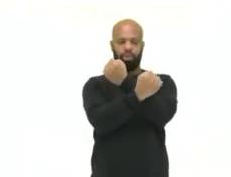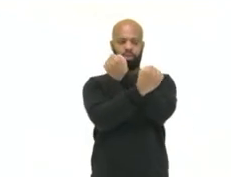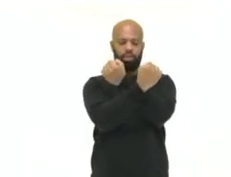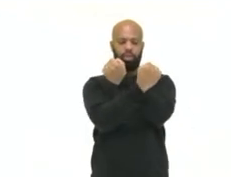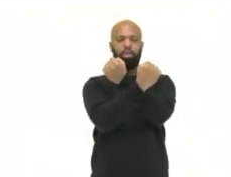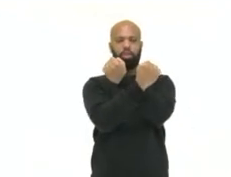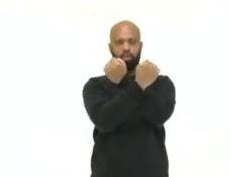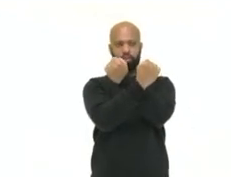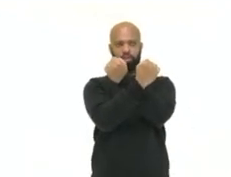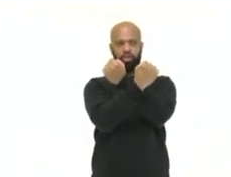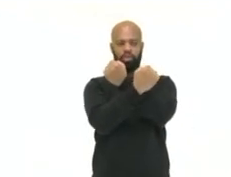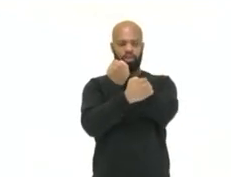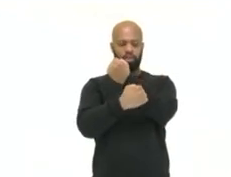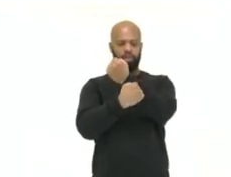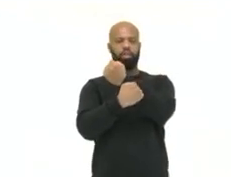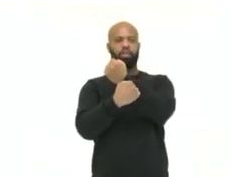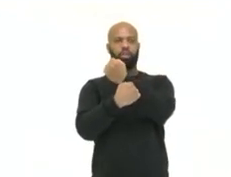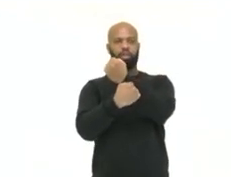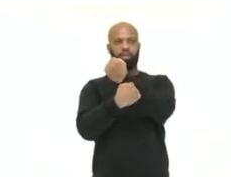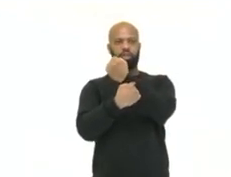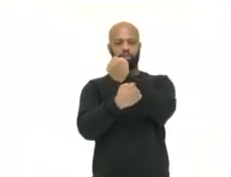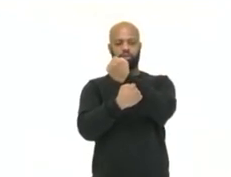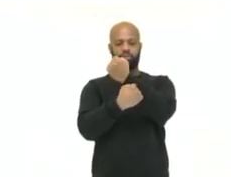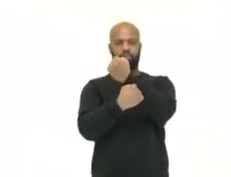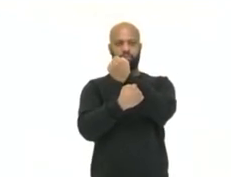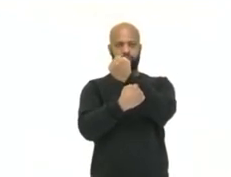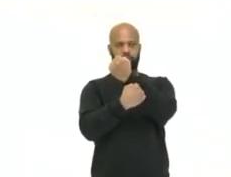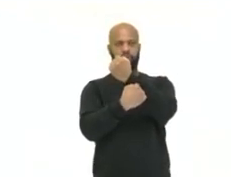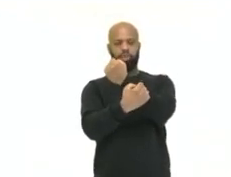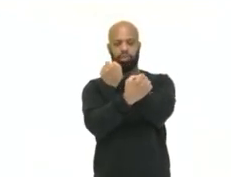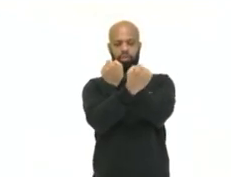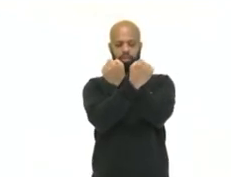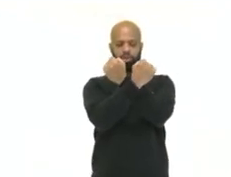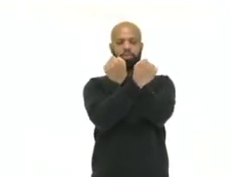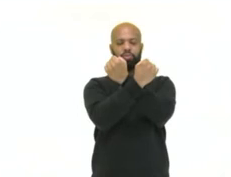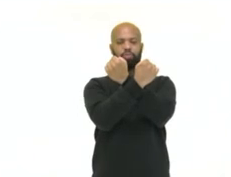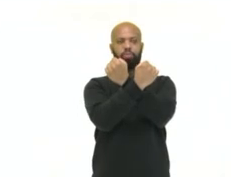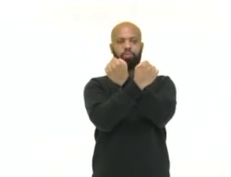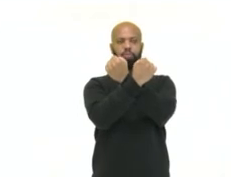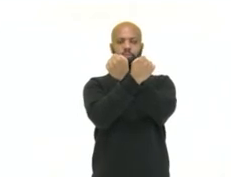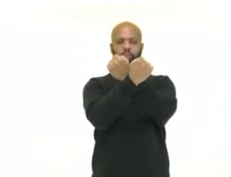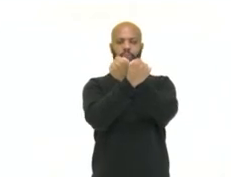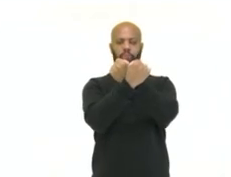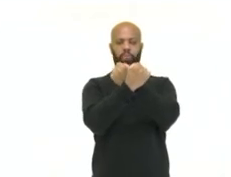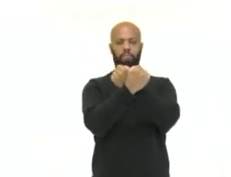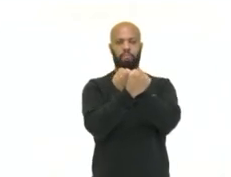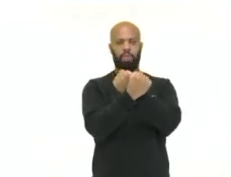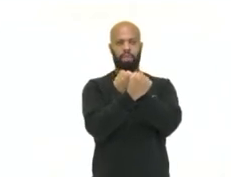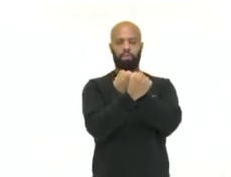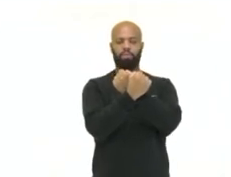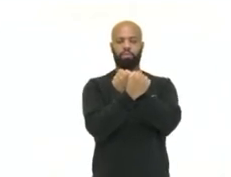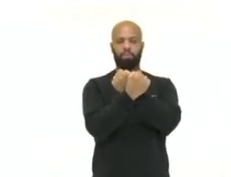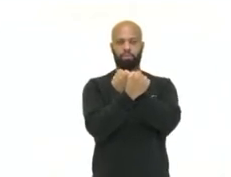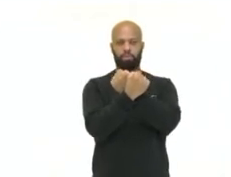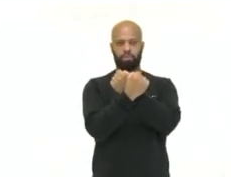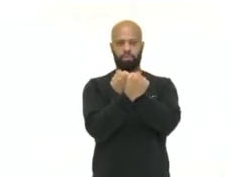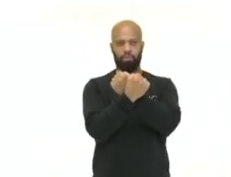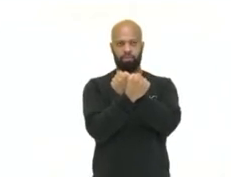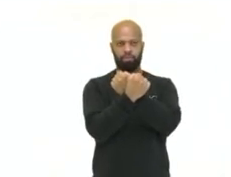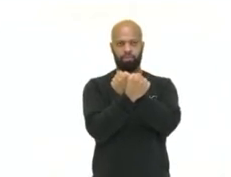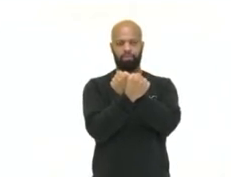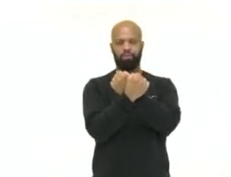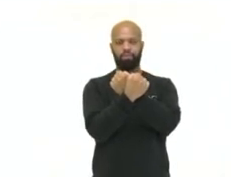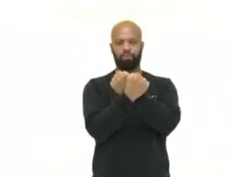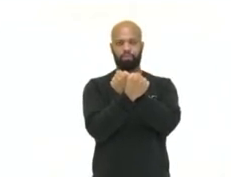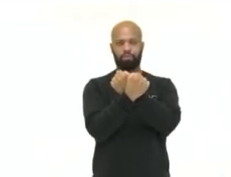o submetacêntrico, que o braço superior já é menor, o acrocêntrico, que a